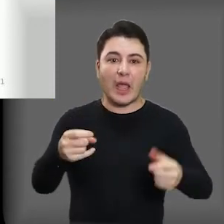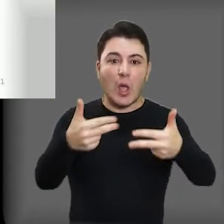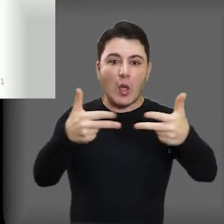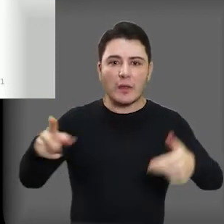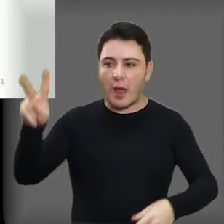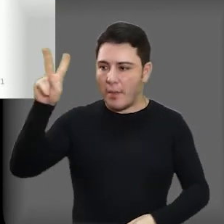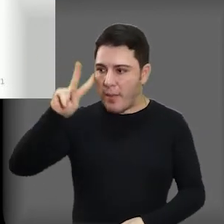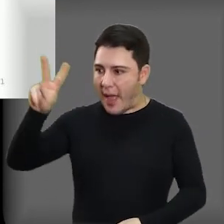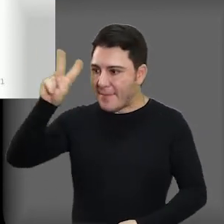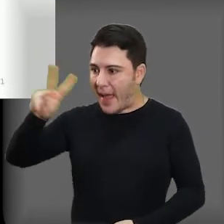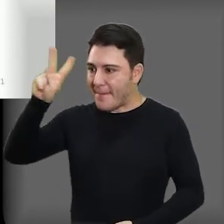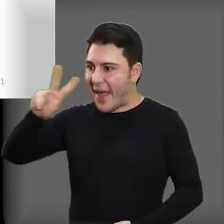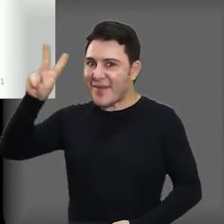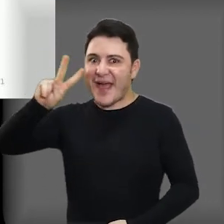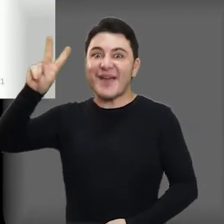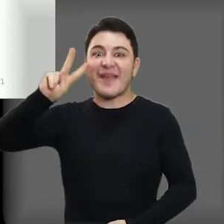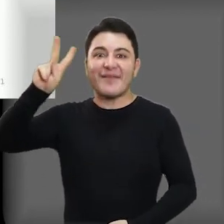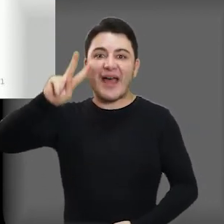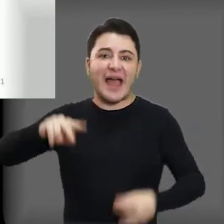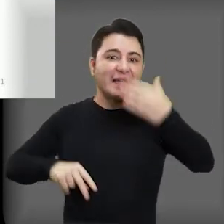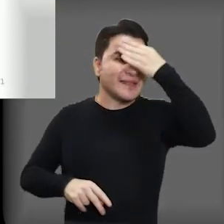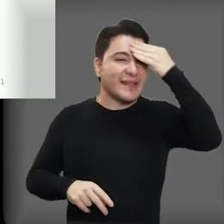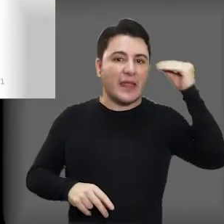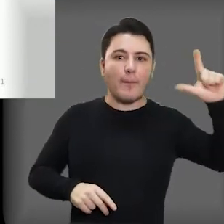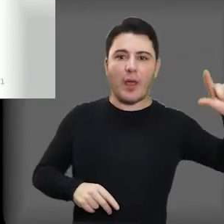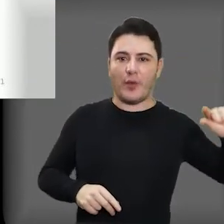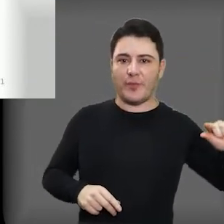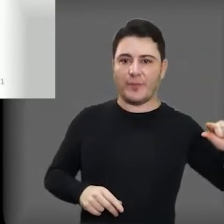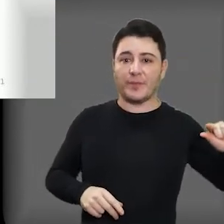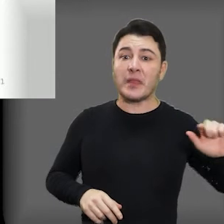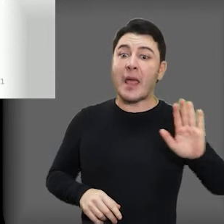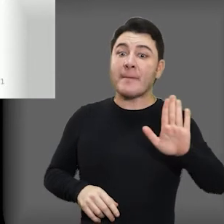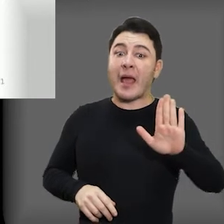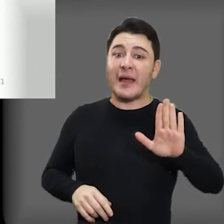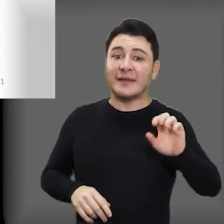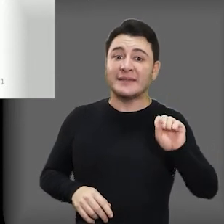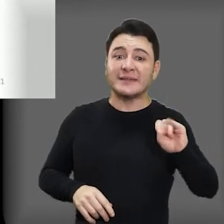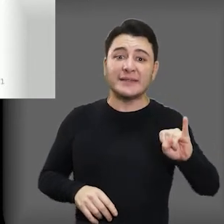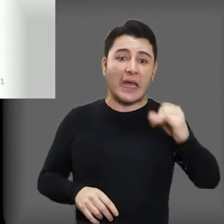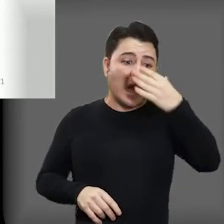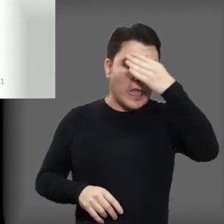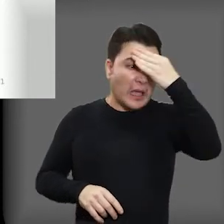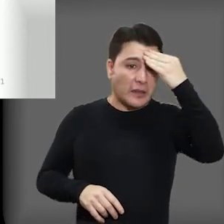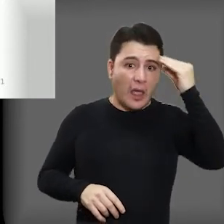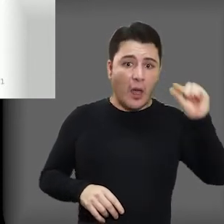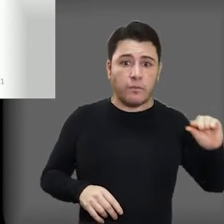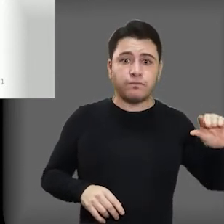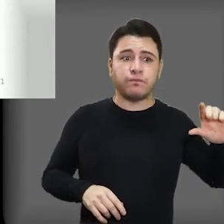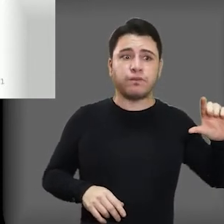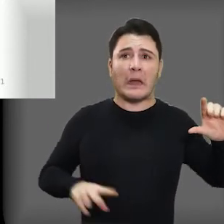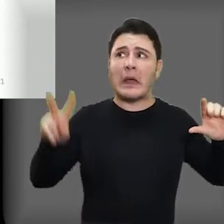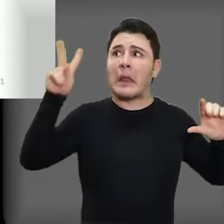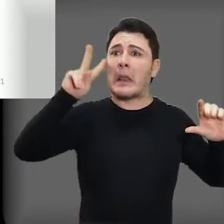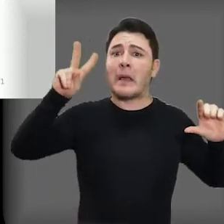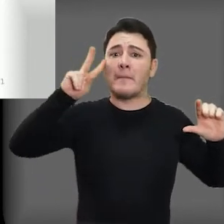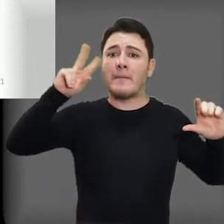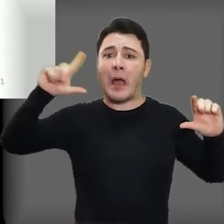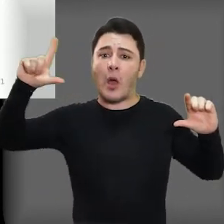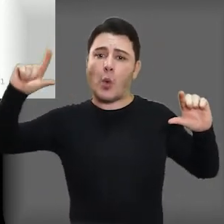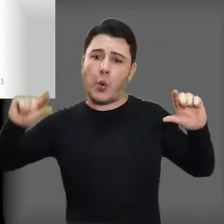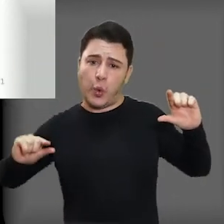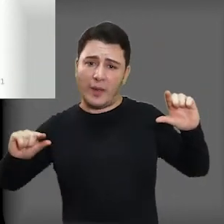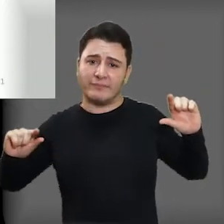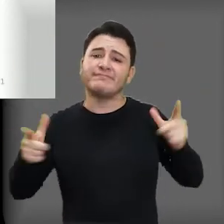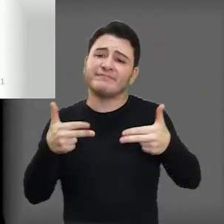Então, quanto mais memória se tem, menor é o esquecimento. E quanto maior esquecimento se tem,